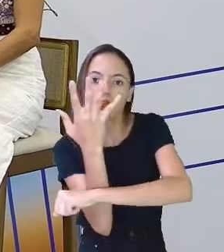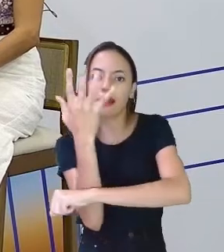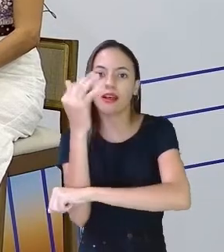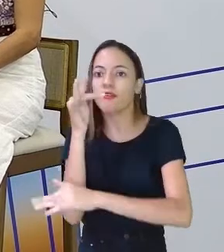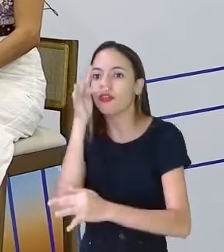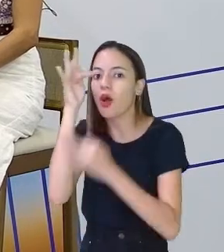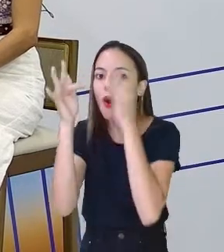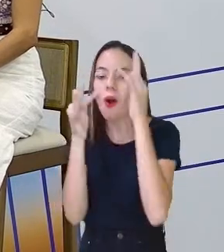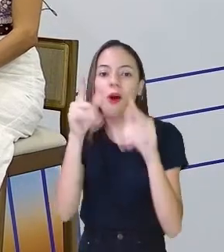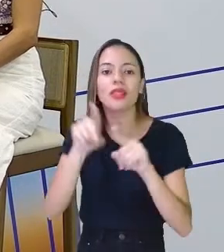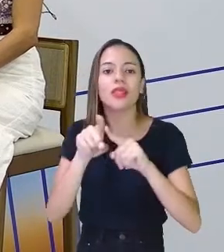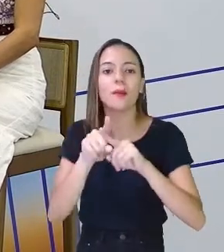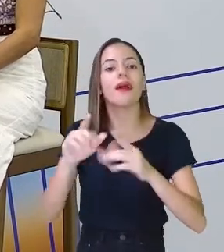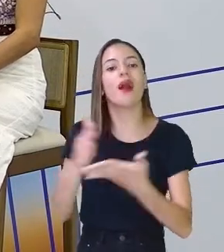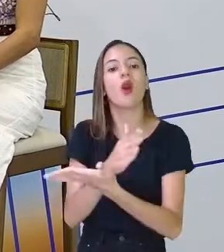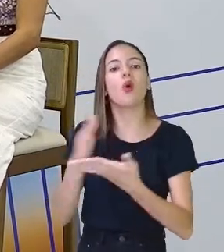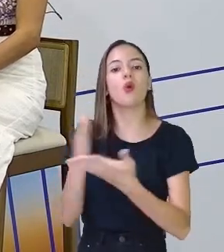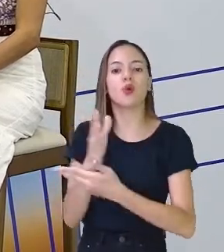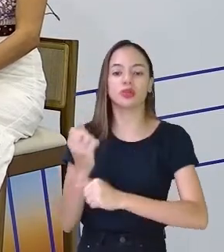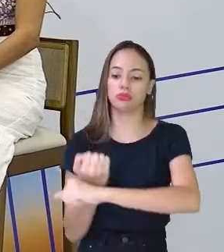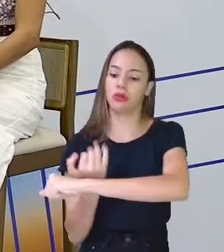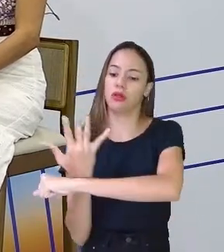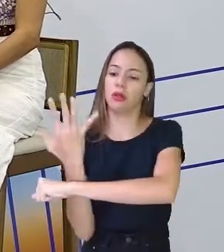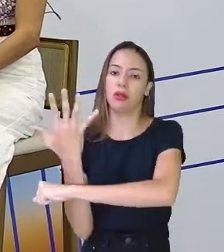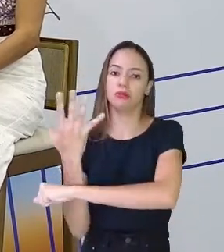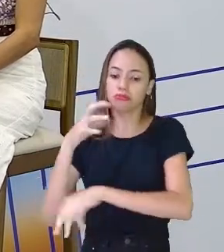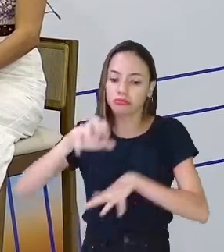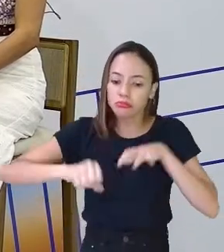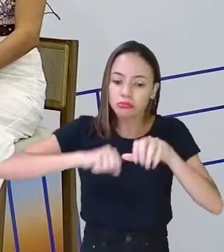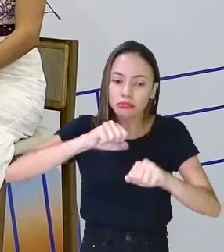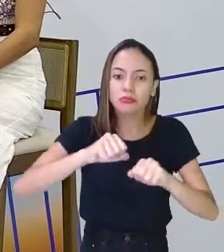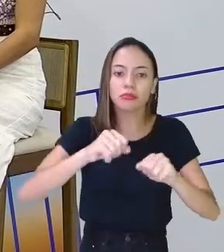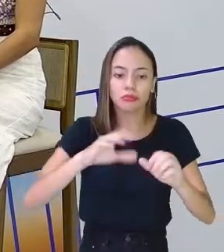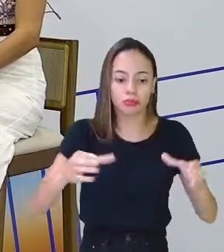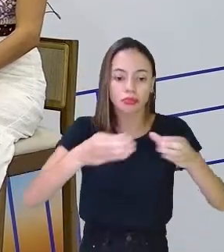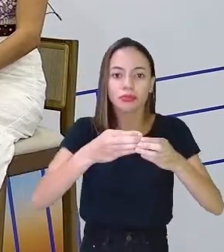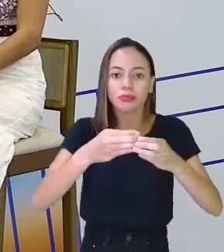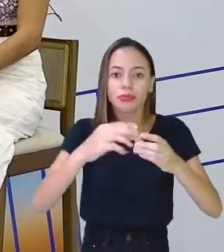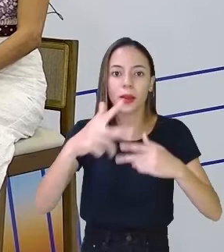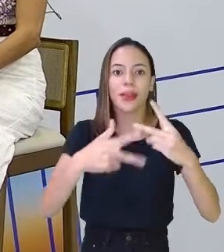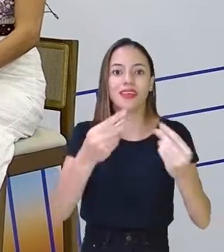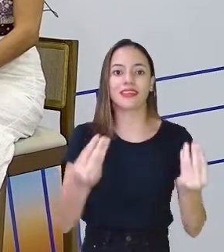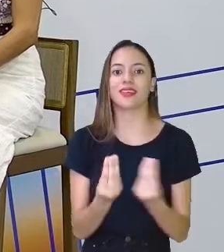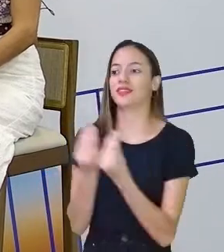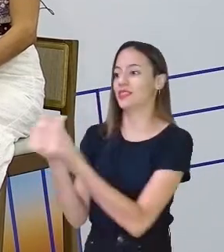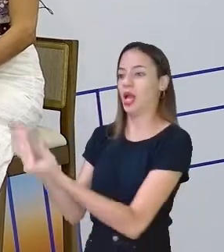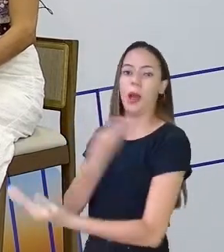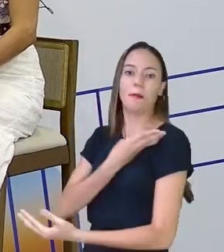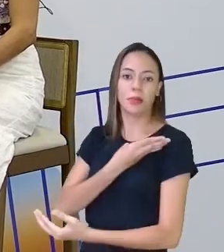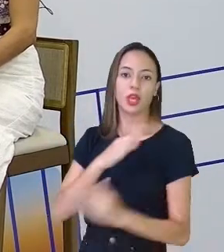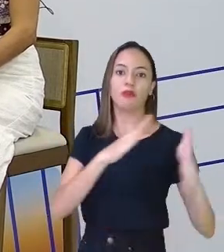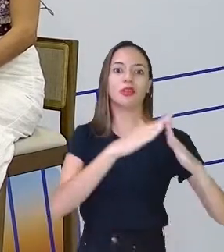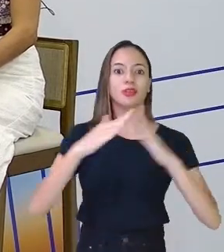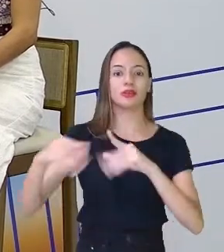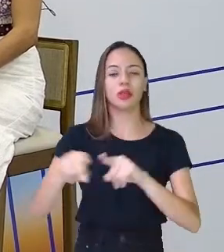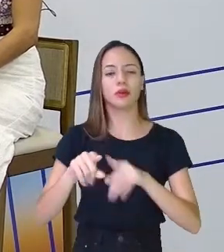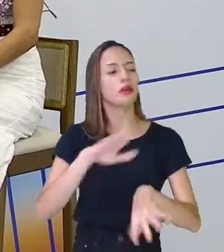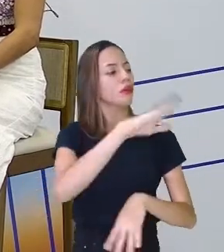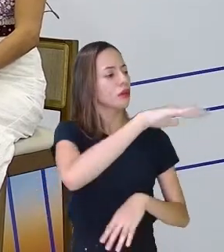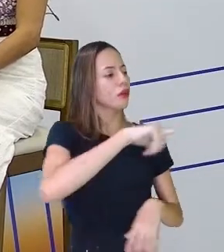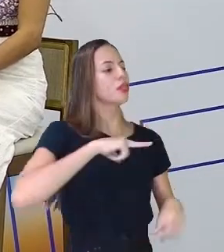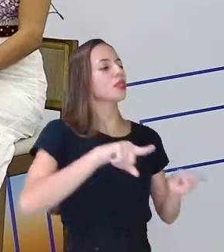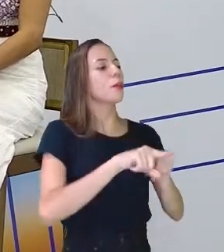mudas que você pode retirar e presentear amigos e vizinhos. Tem que falar que existem plantas medicinais, não é?